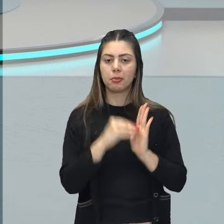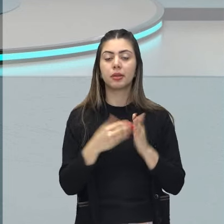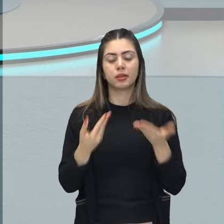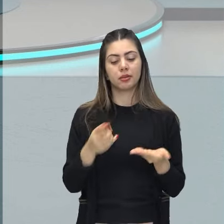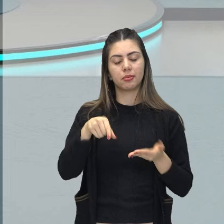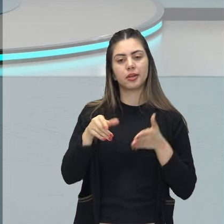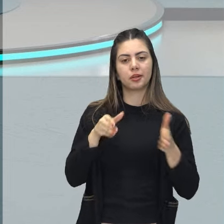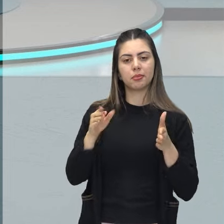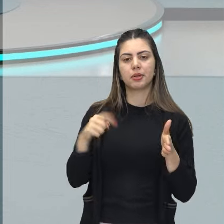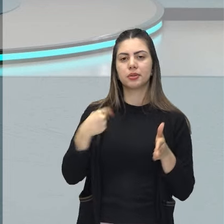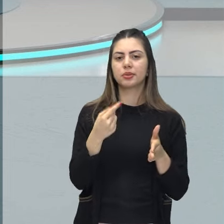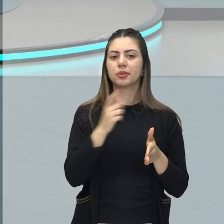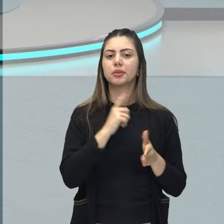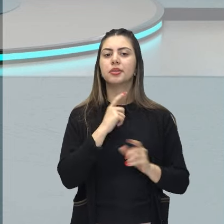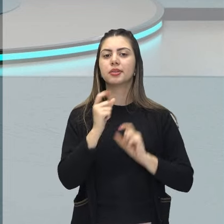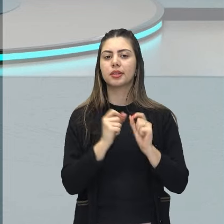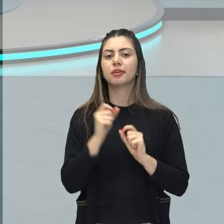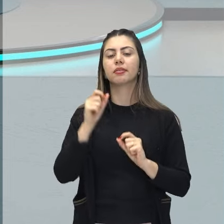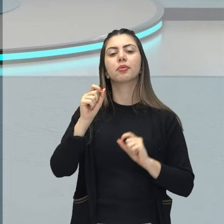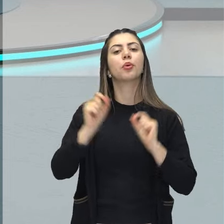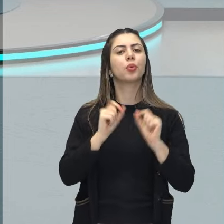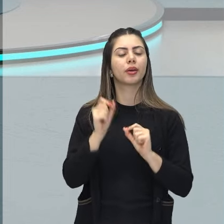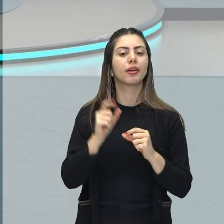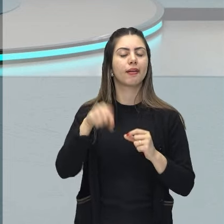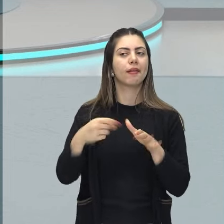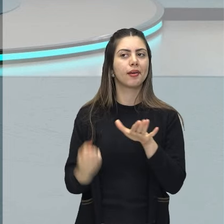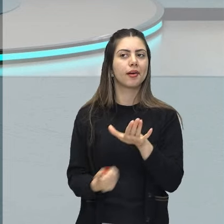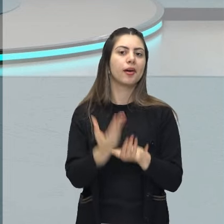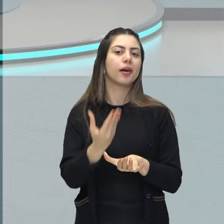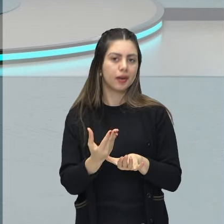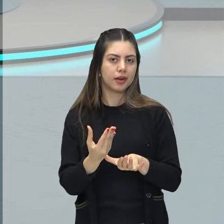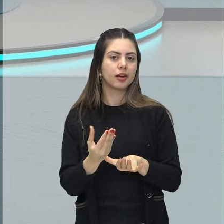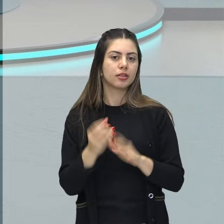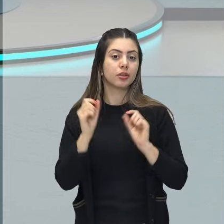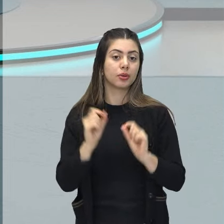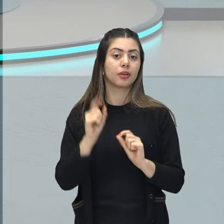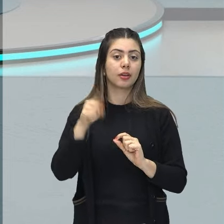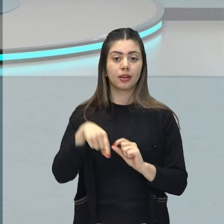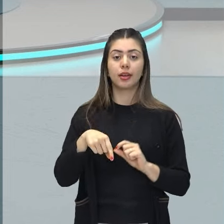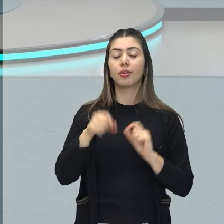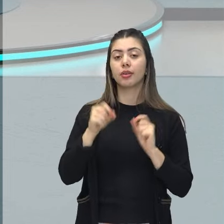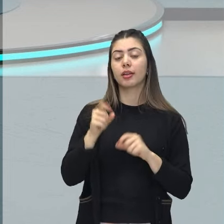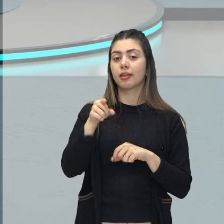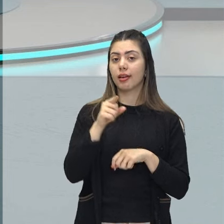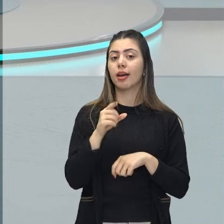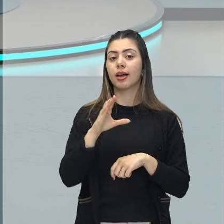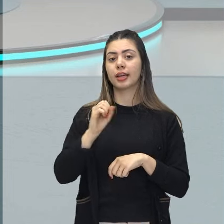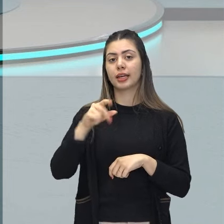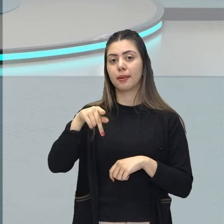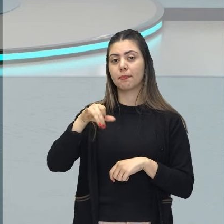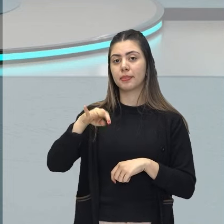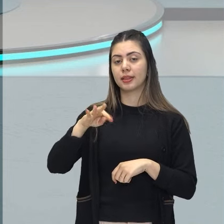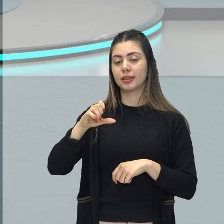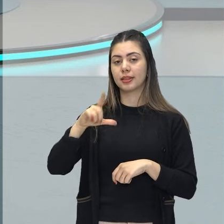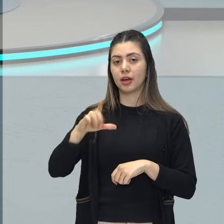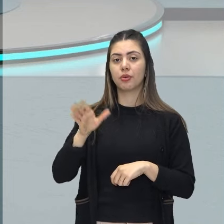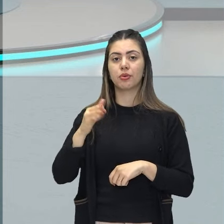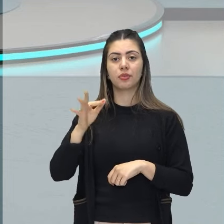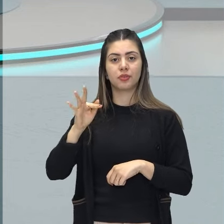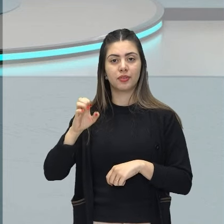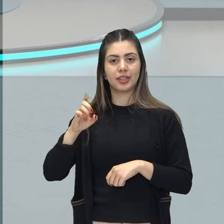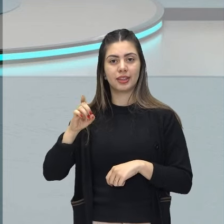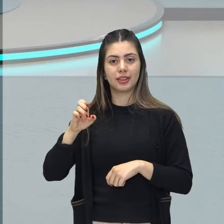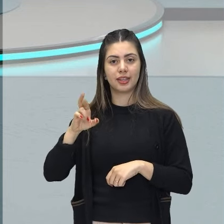período aqui que nós vamos ter ali a criação da capital federal, que é justamente a cidade de